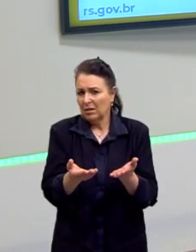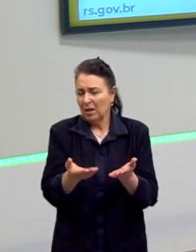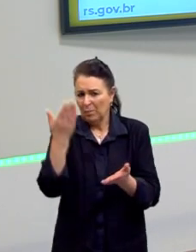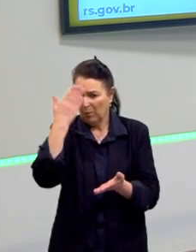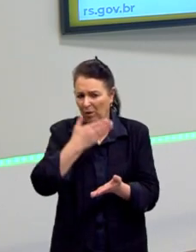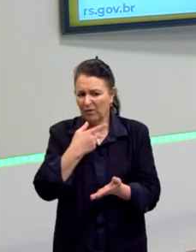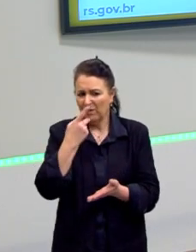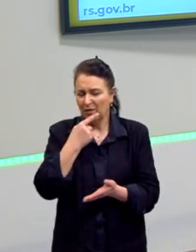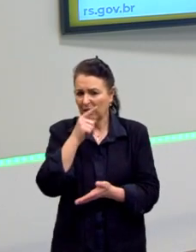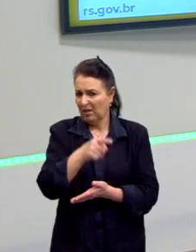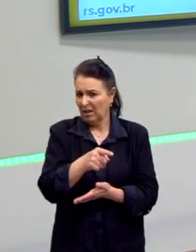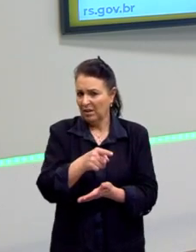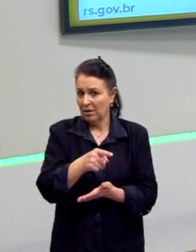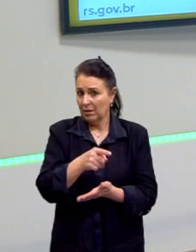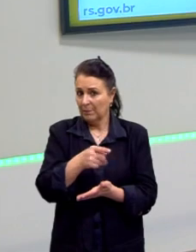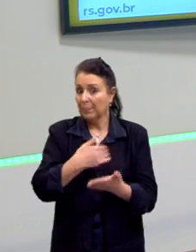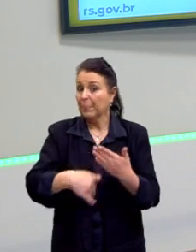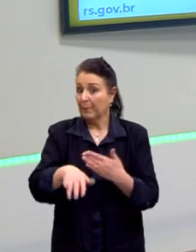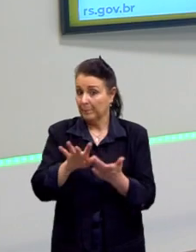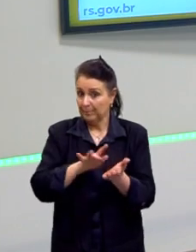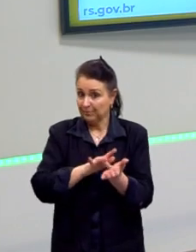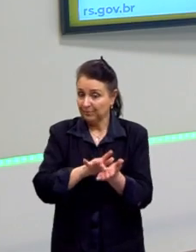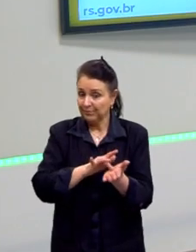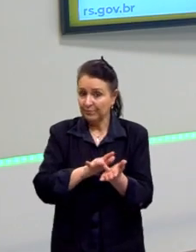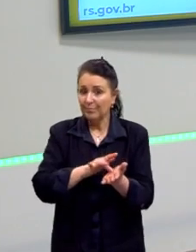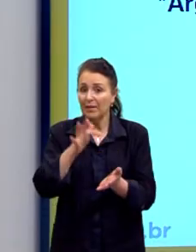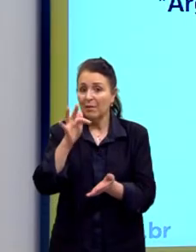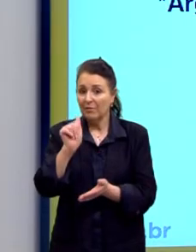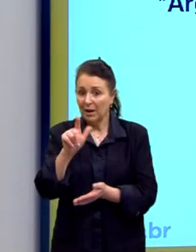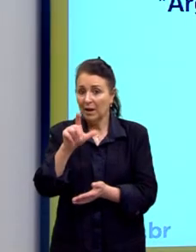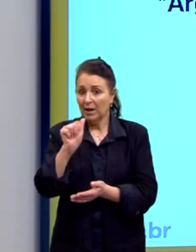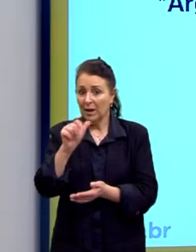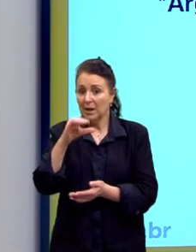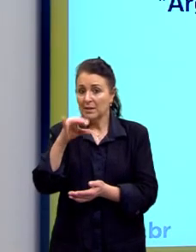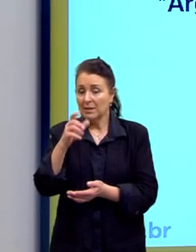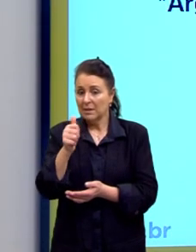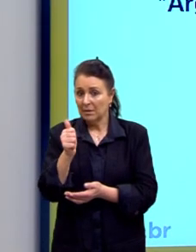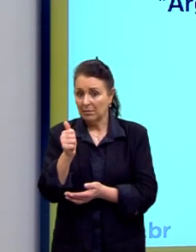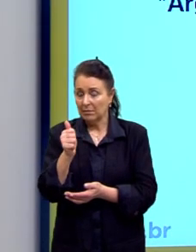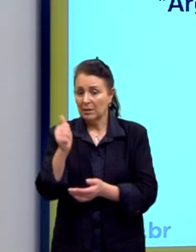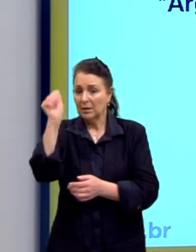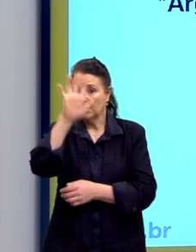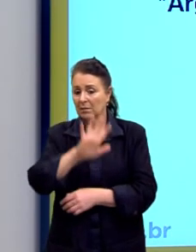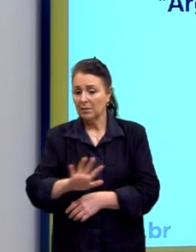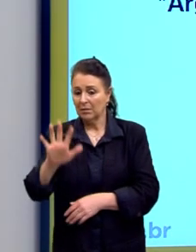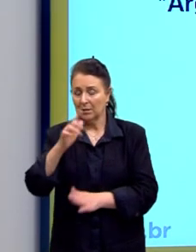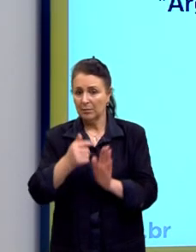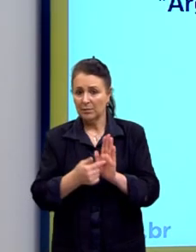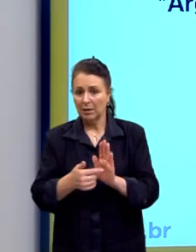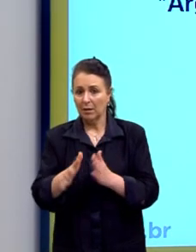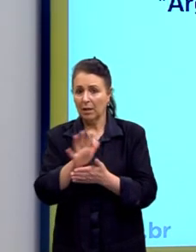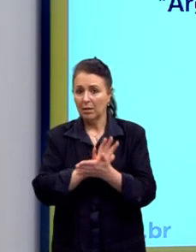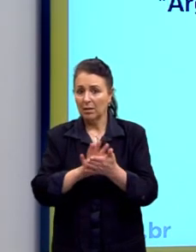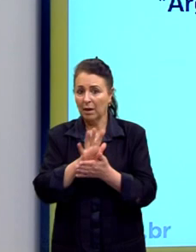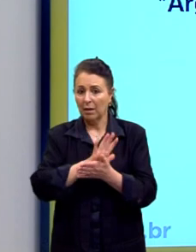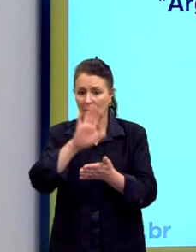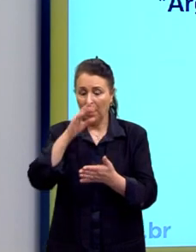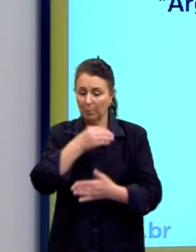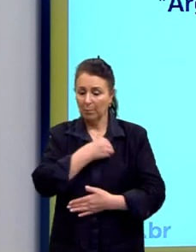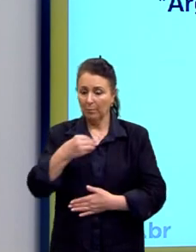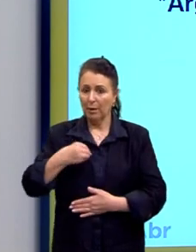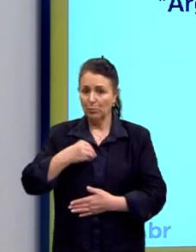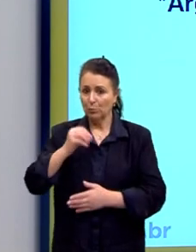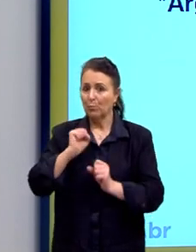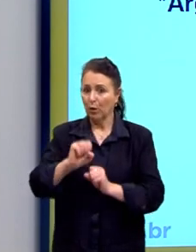uma falácia, né? Tentar por aí. Falácia de generalização apresenta aqui, que nenhum médico confiável devido